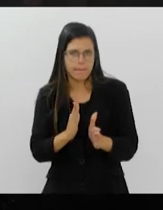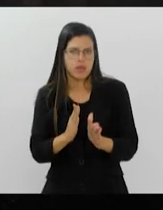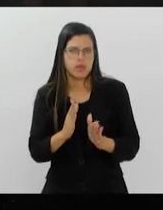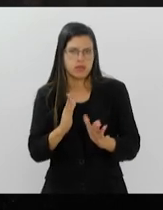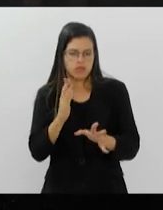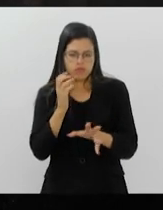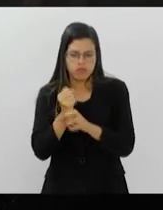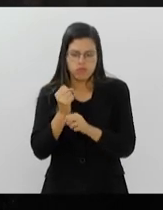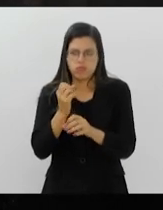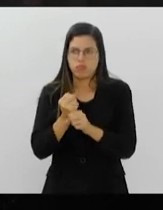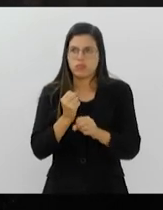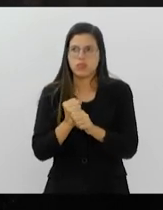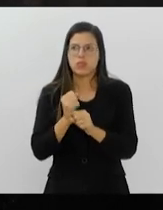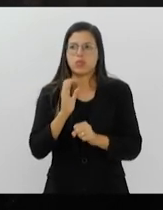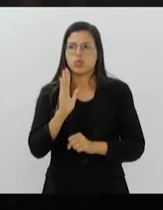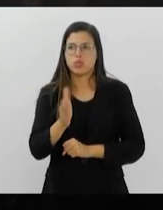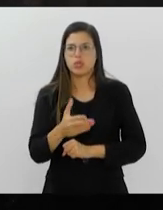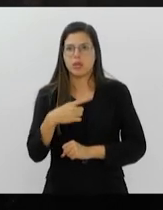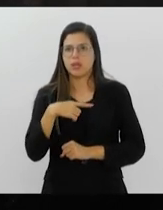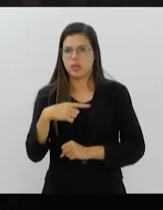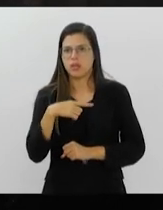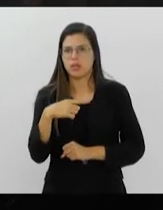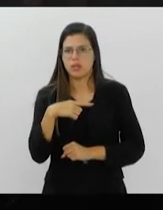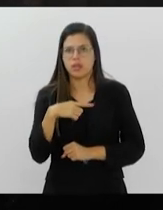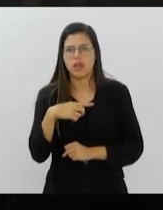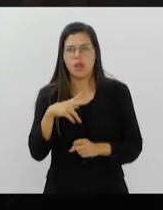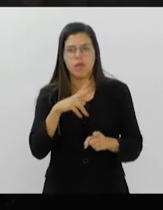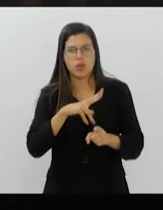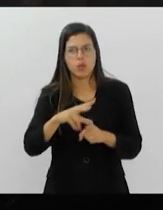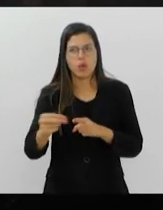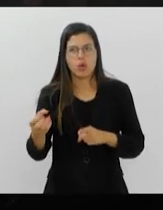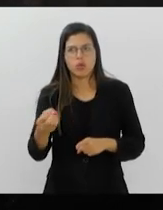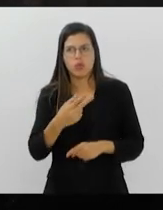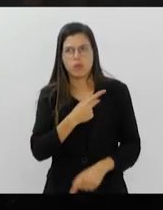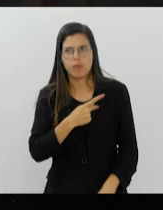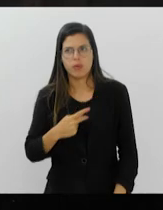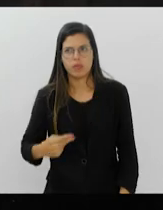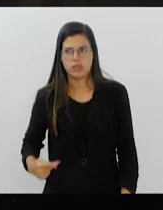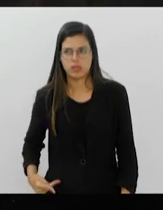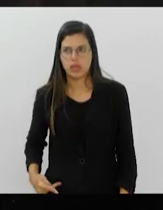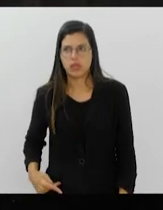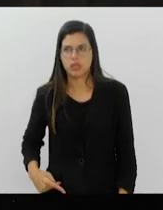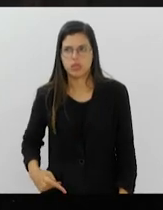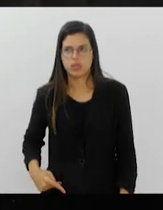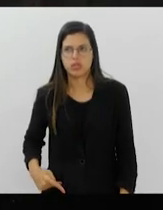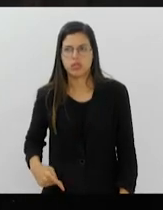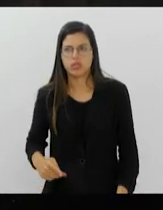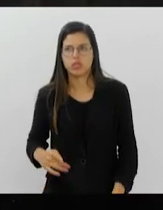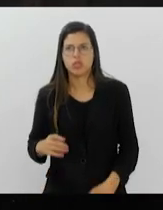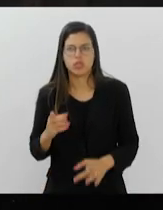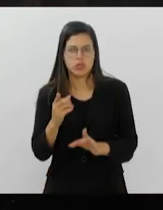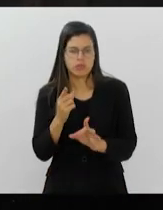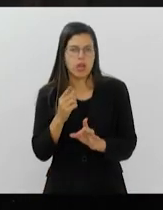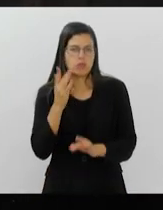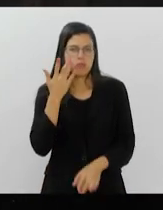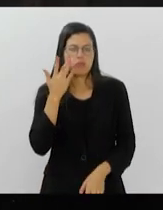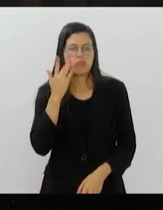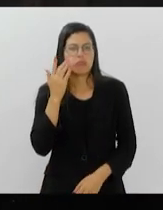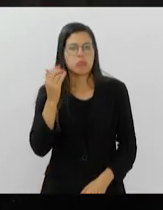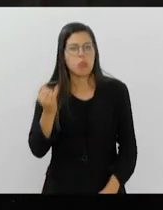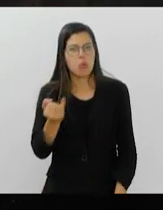e já tem a declaração do novo presidente, achei oportuno voltar a esse tema,